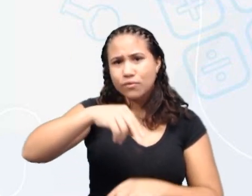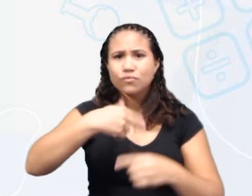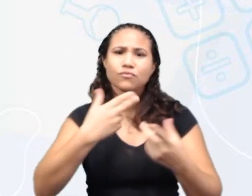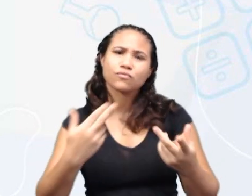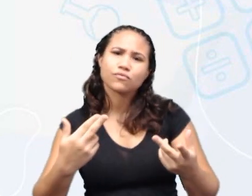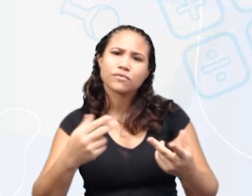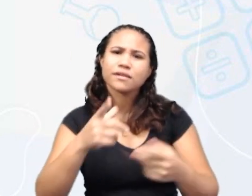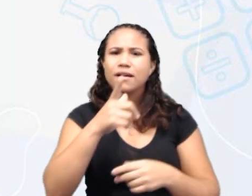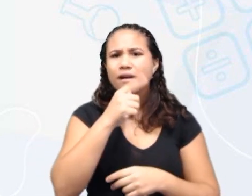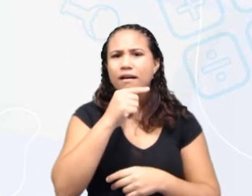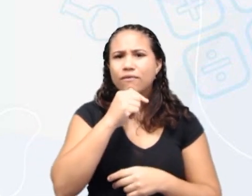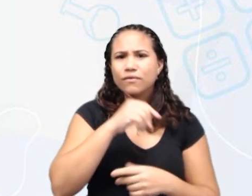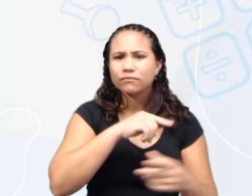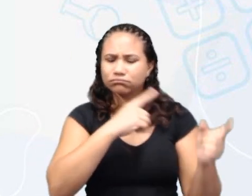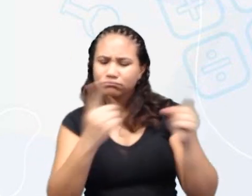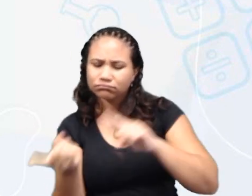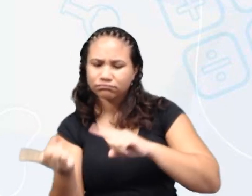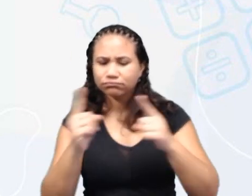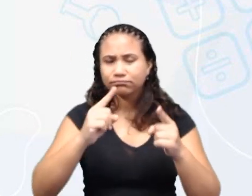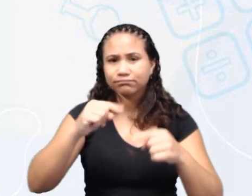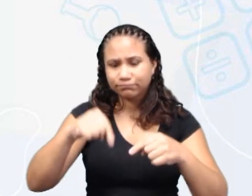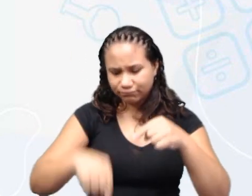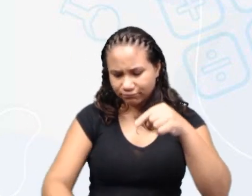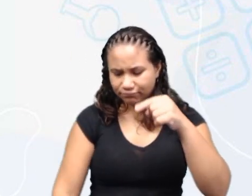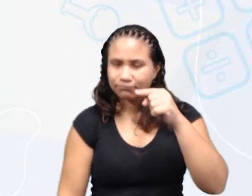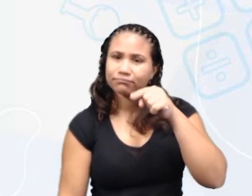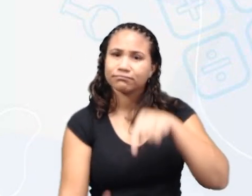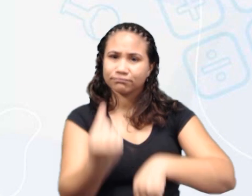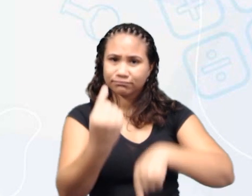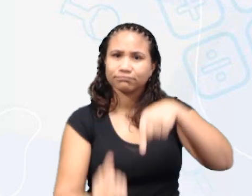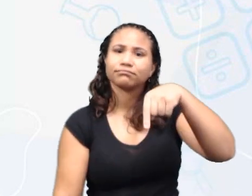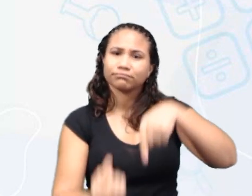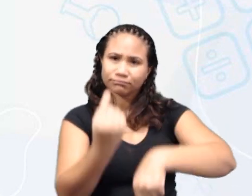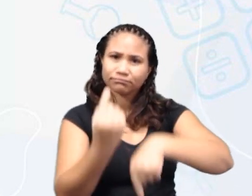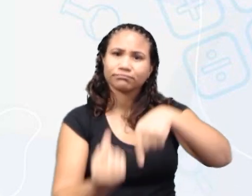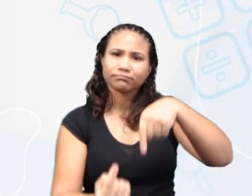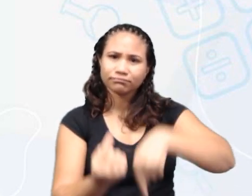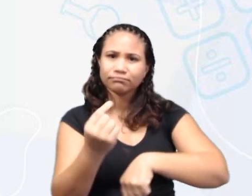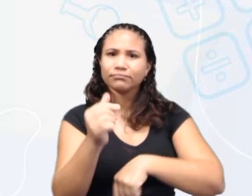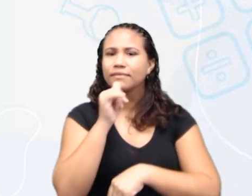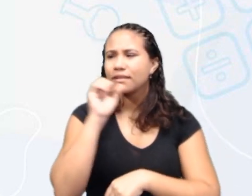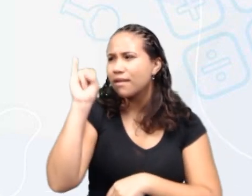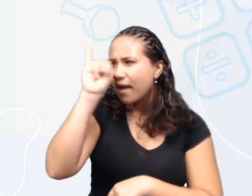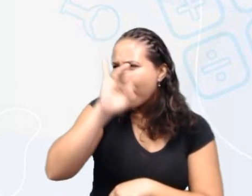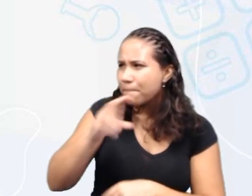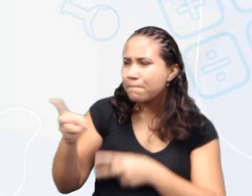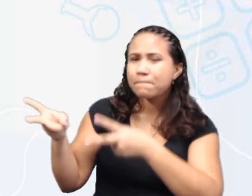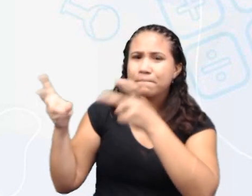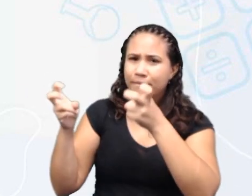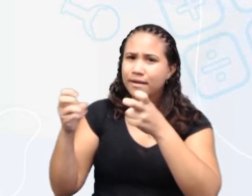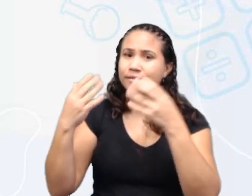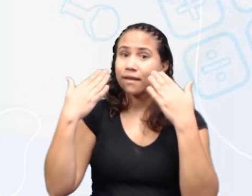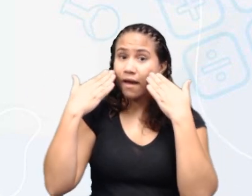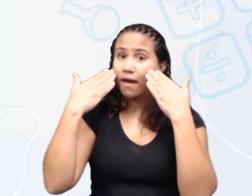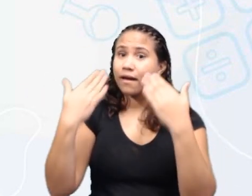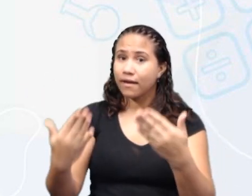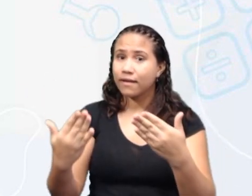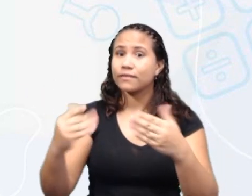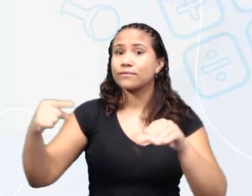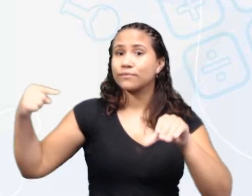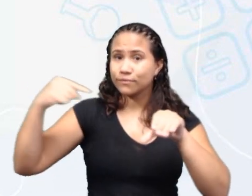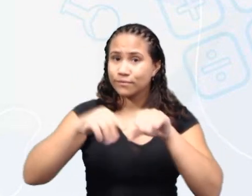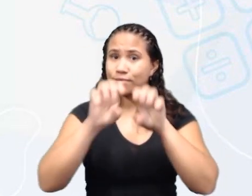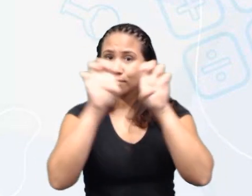líquidos de um local mais baixo para um ponto mais elevado. Eu acho que aí fica bem visível a estrutura do parafuso.